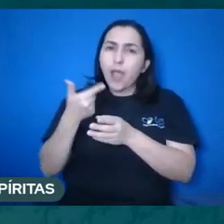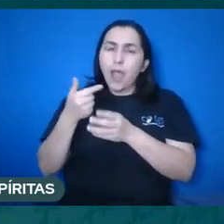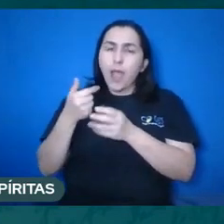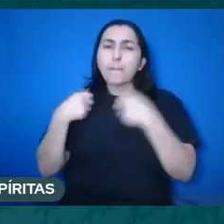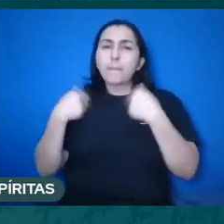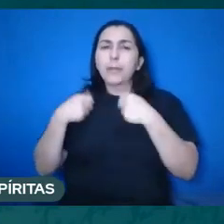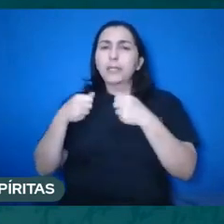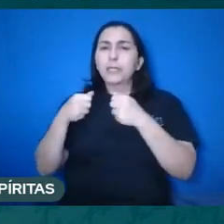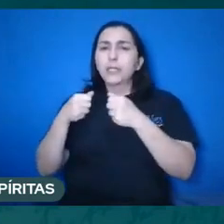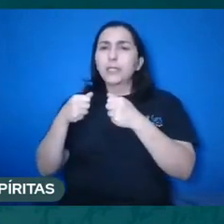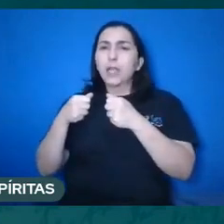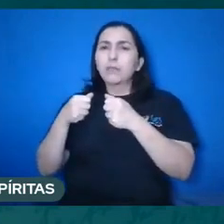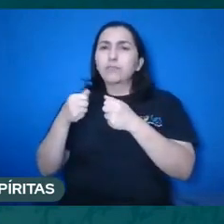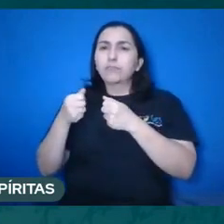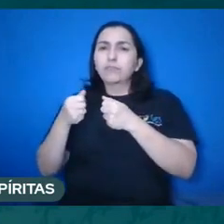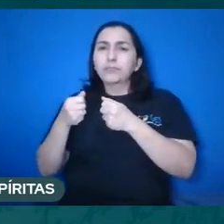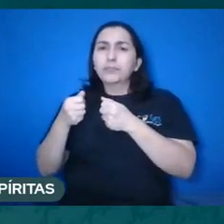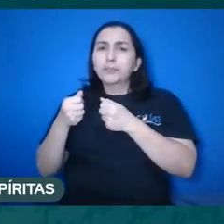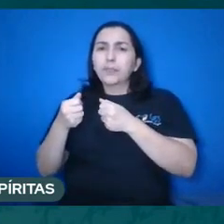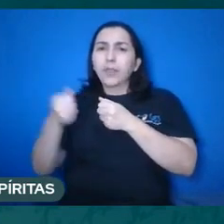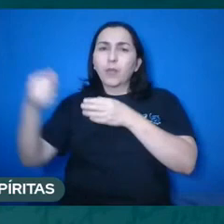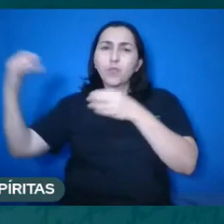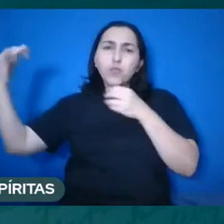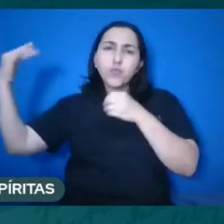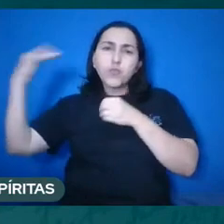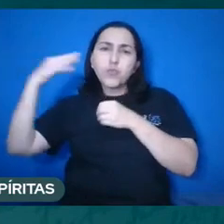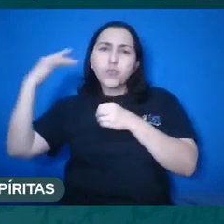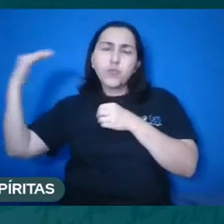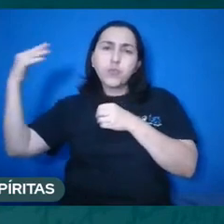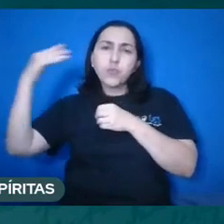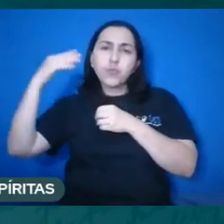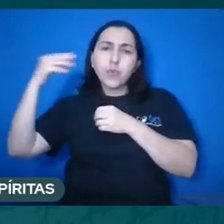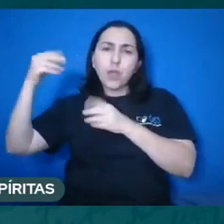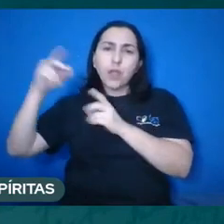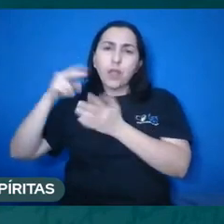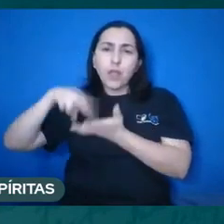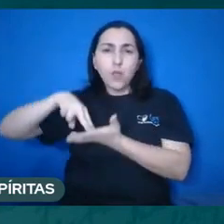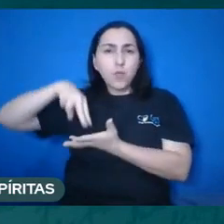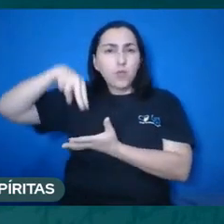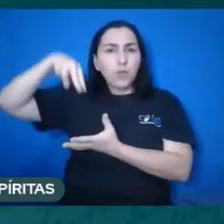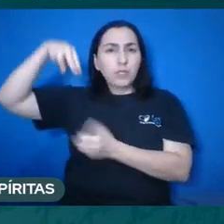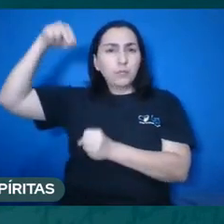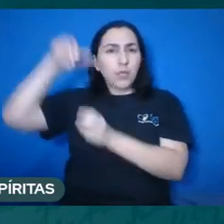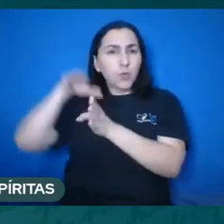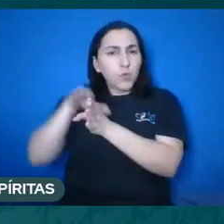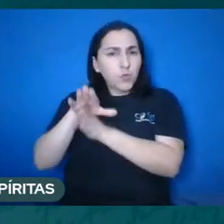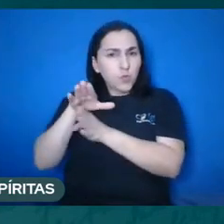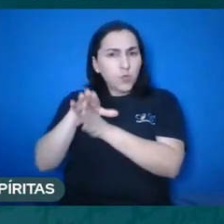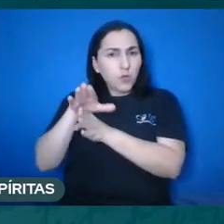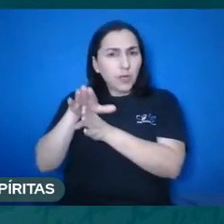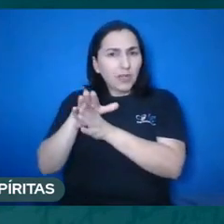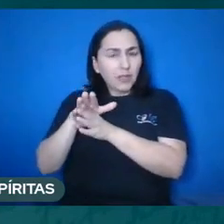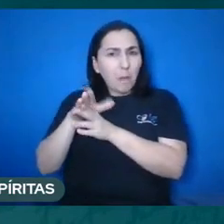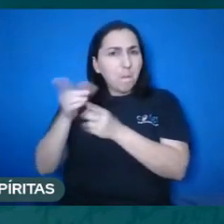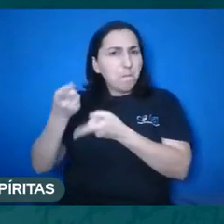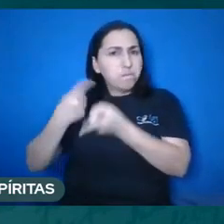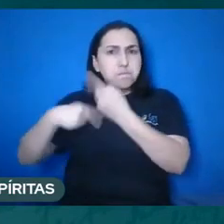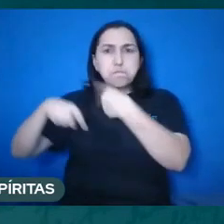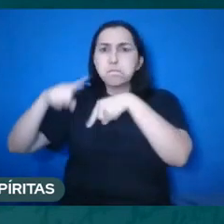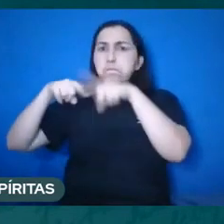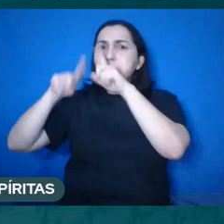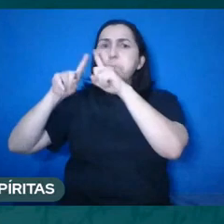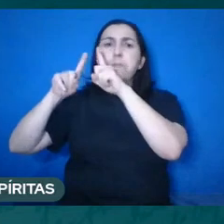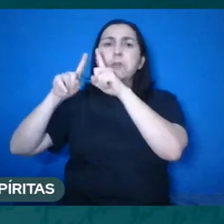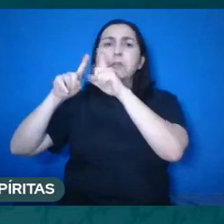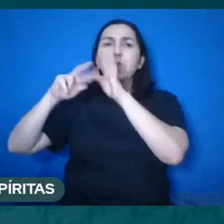demônio, o meu gênio, o meu espírito que me orienta, seria hoje, acabou se transliterando e aí